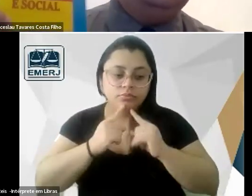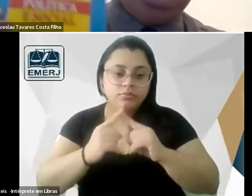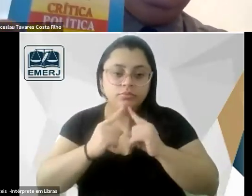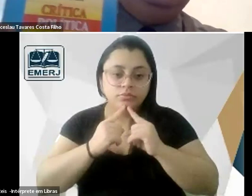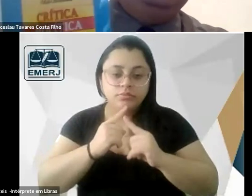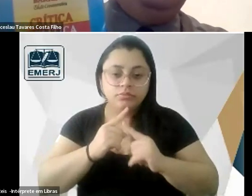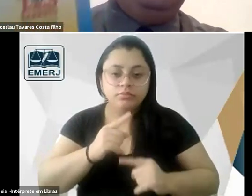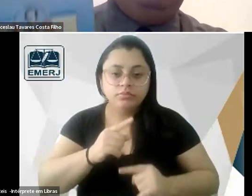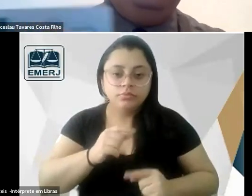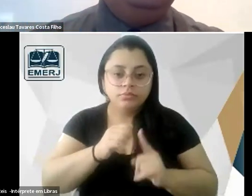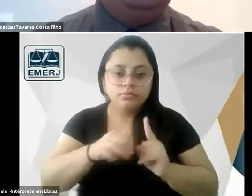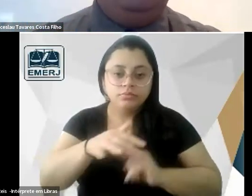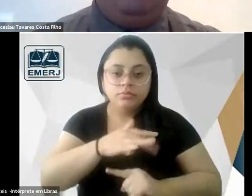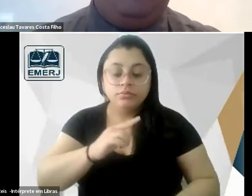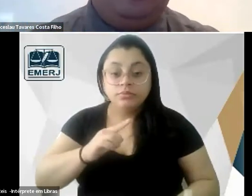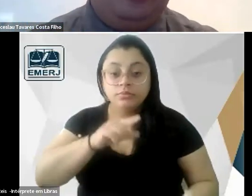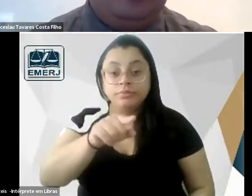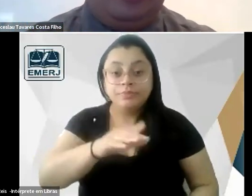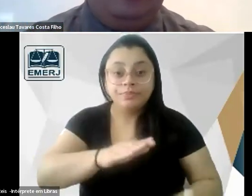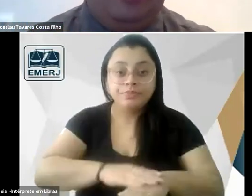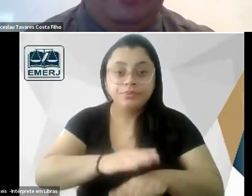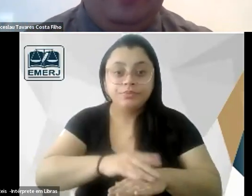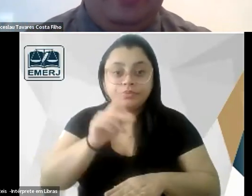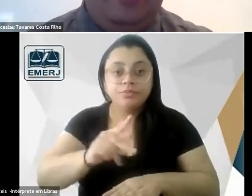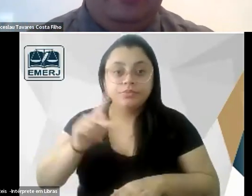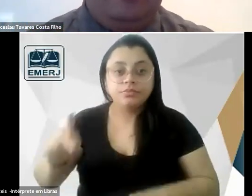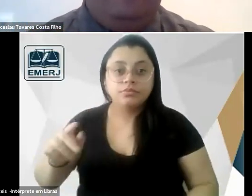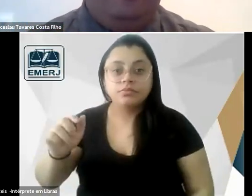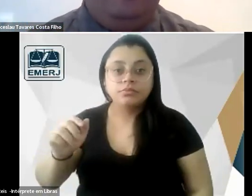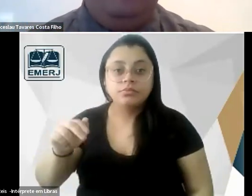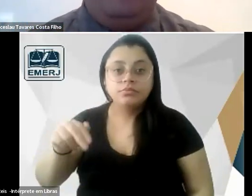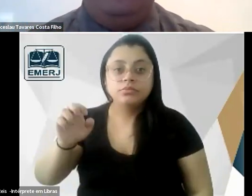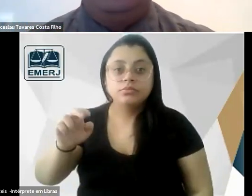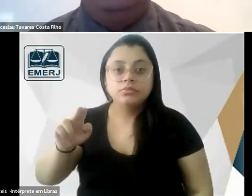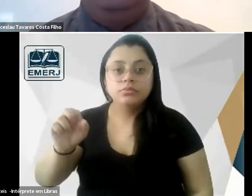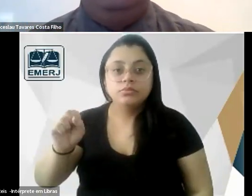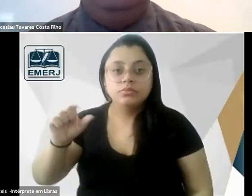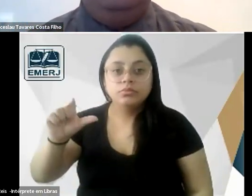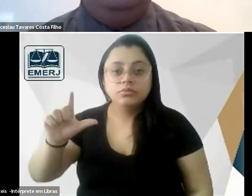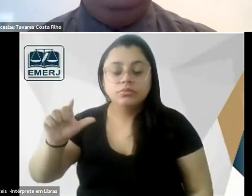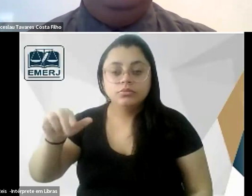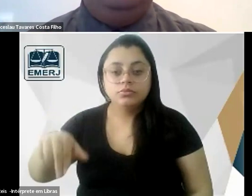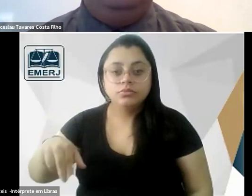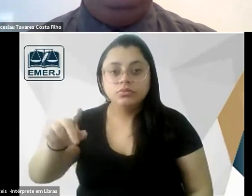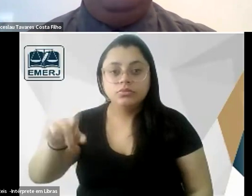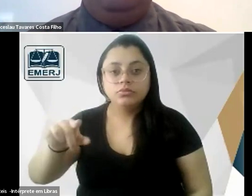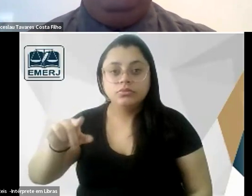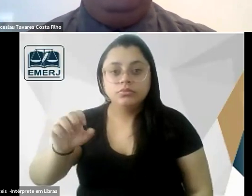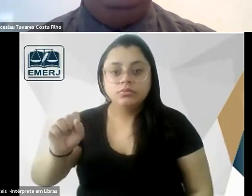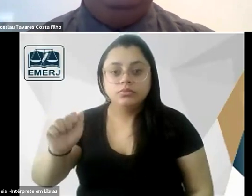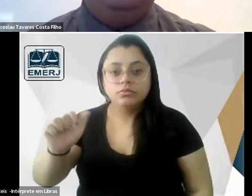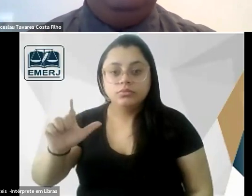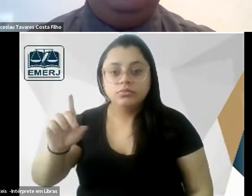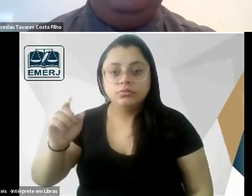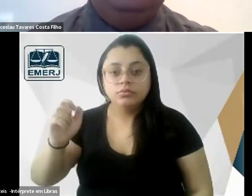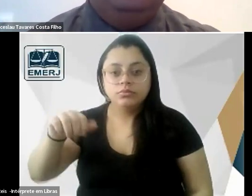esse exemplar que pertenceu ao professor Nelson Saldanha que foi meu professor e depois de